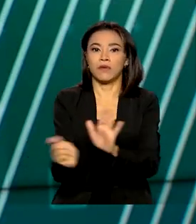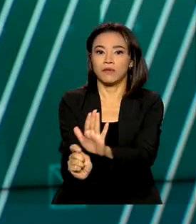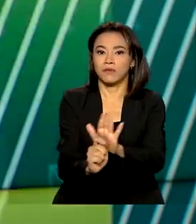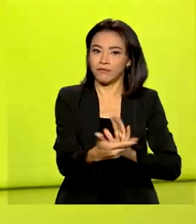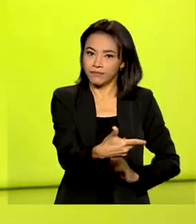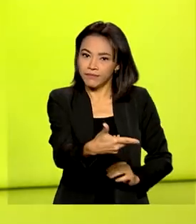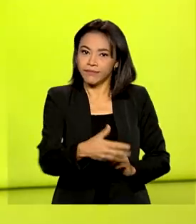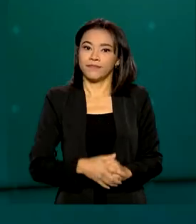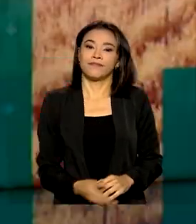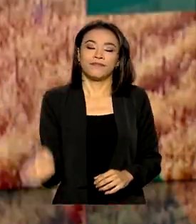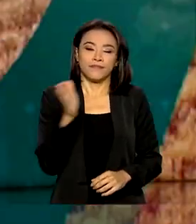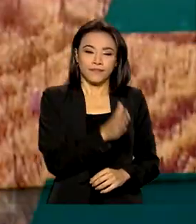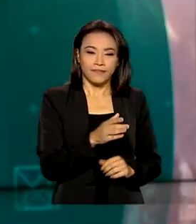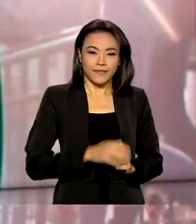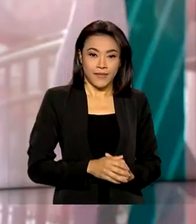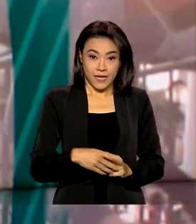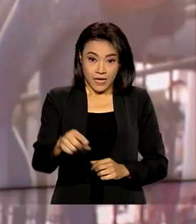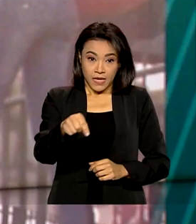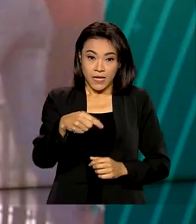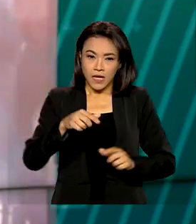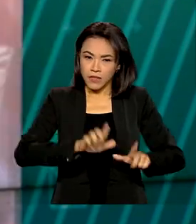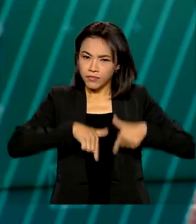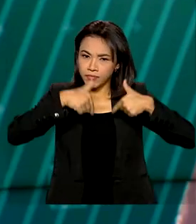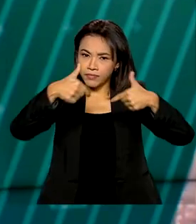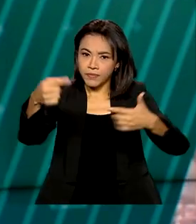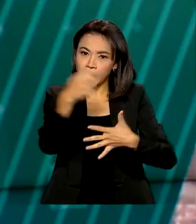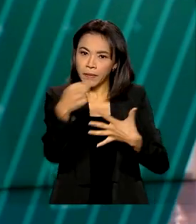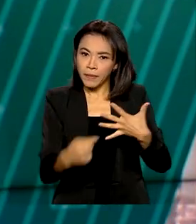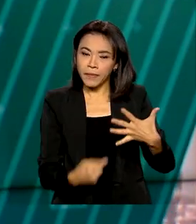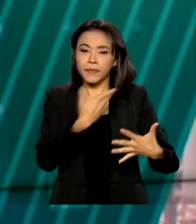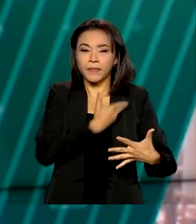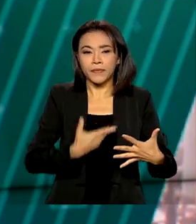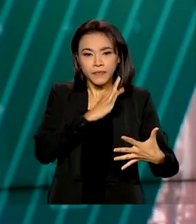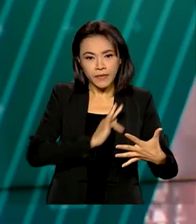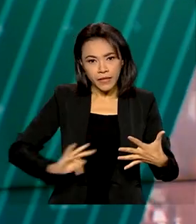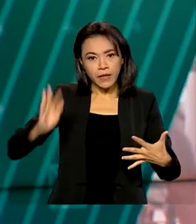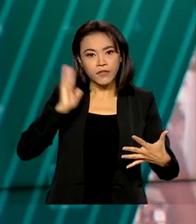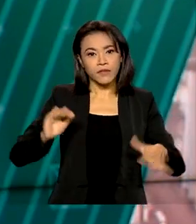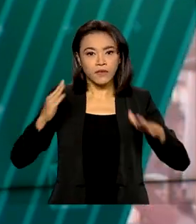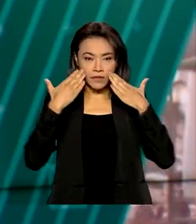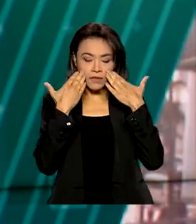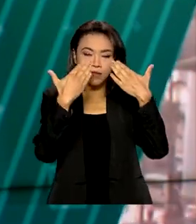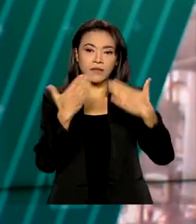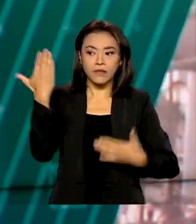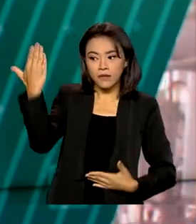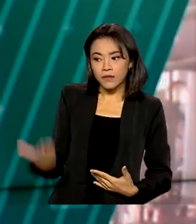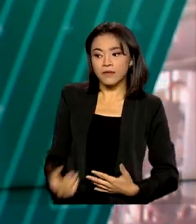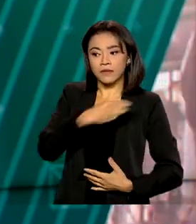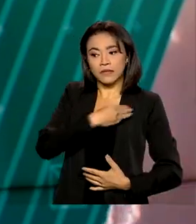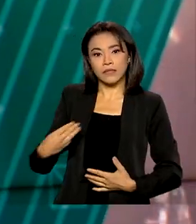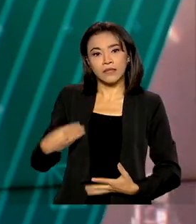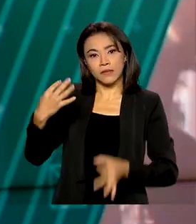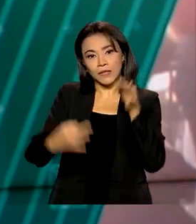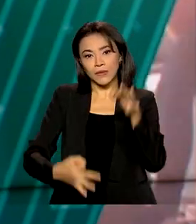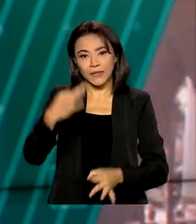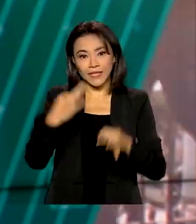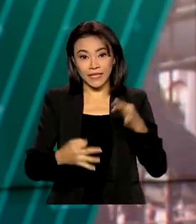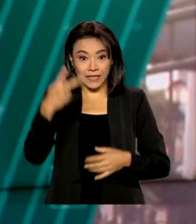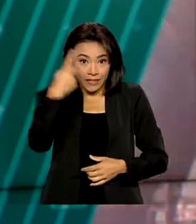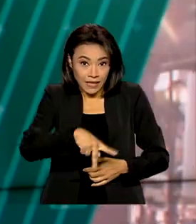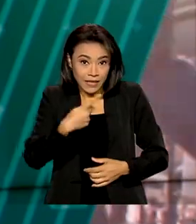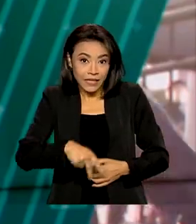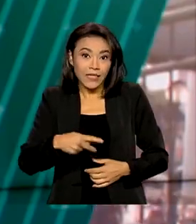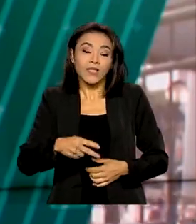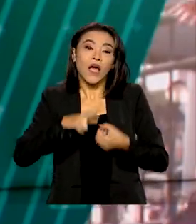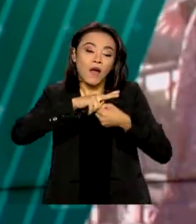ações do governo federal para a segurança pública foram apresentadas pelo ministro da Justiça, Anderson Torres, durante o programa de rádio A Voz do